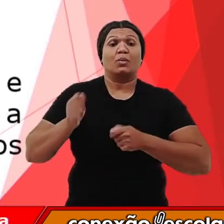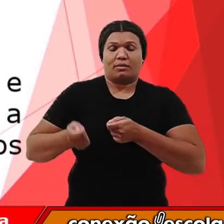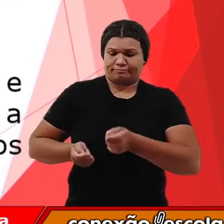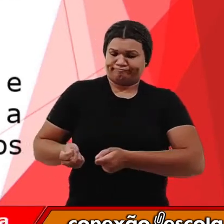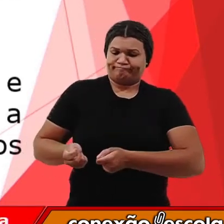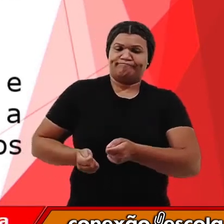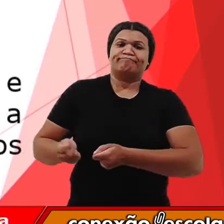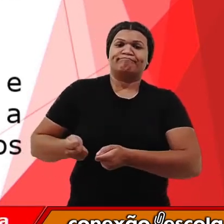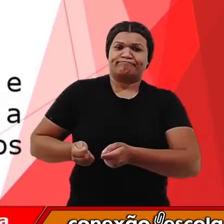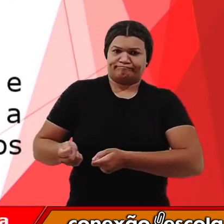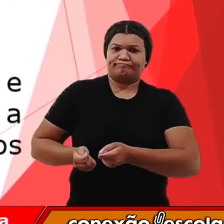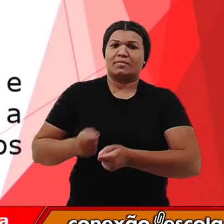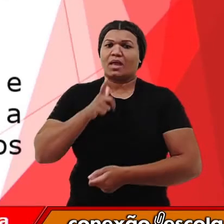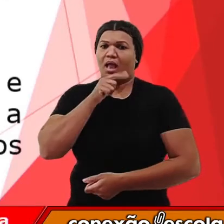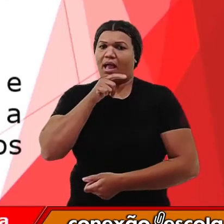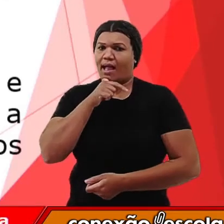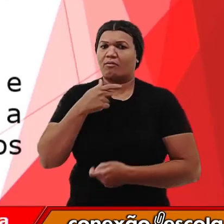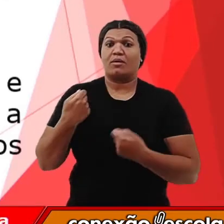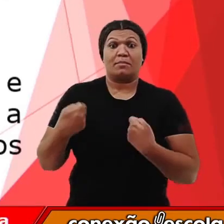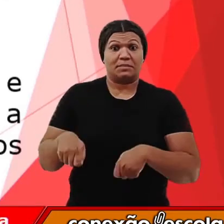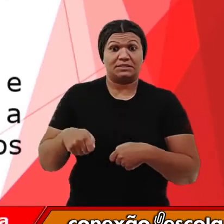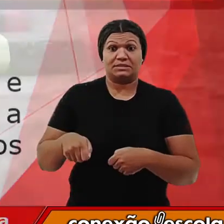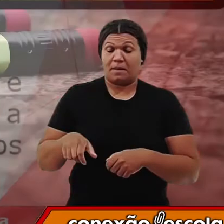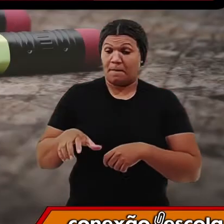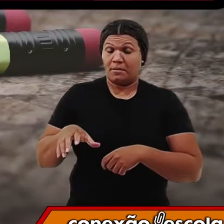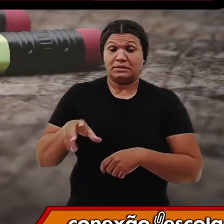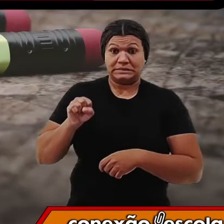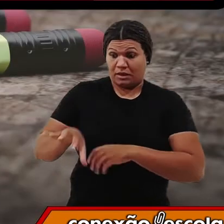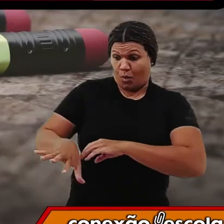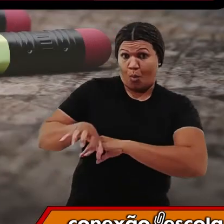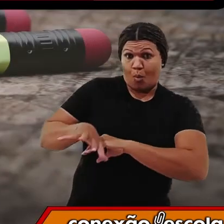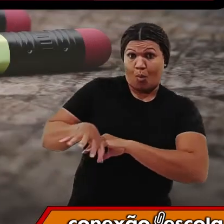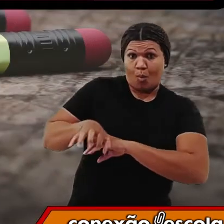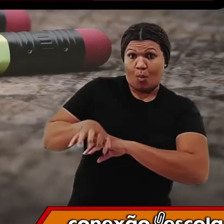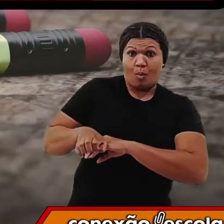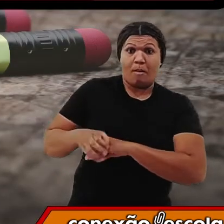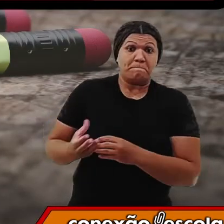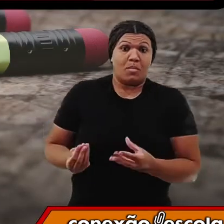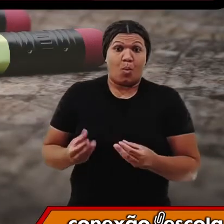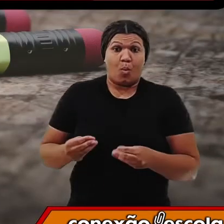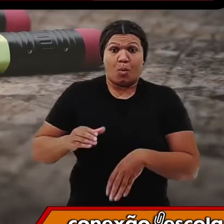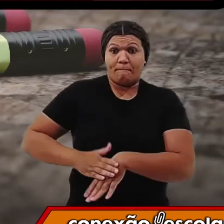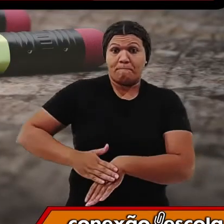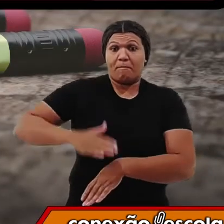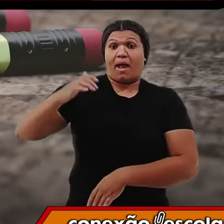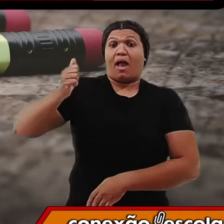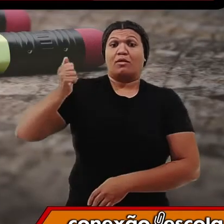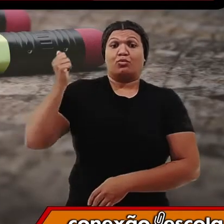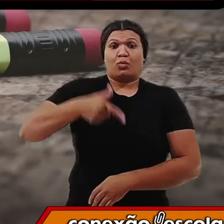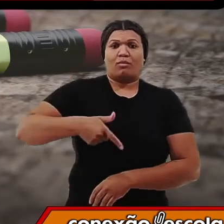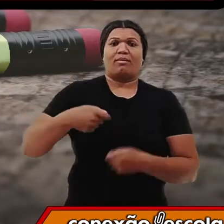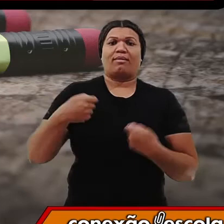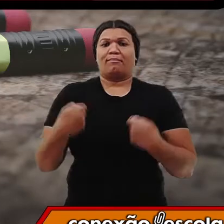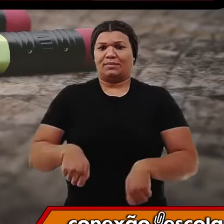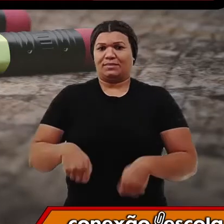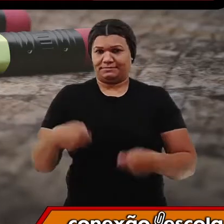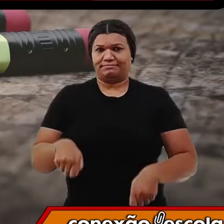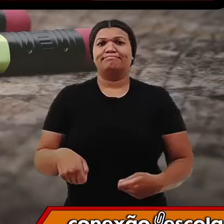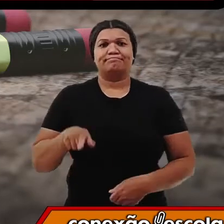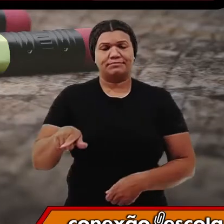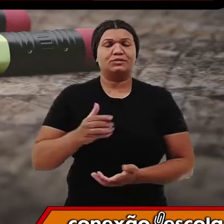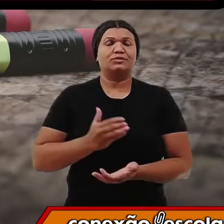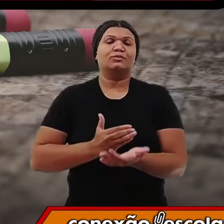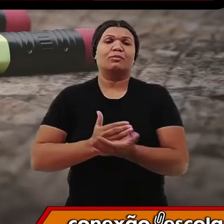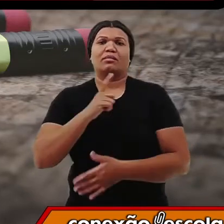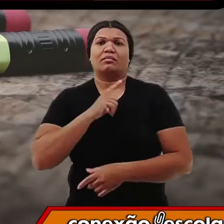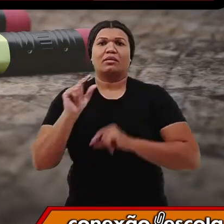e se faz em excesso, rega muito mais do que aquela cultura de planta realmente precisa, isso faz